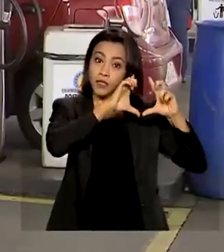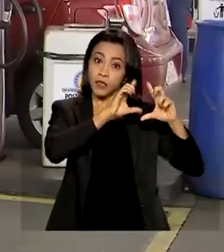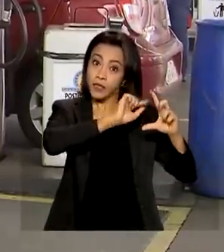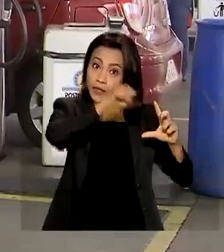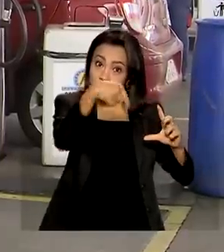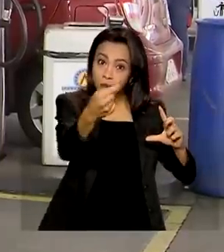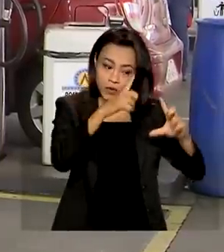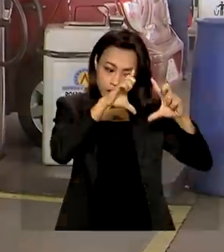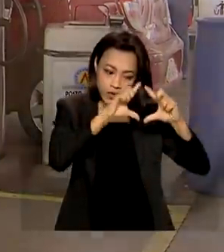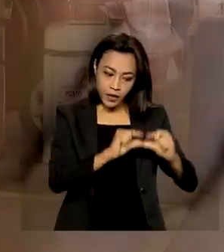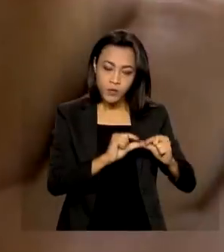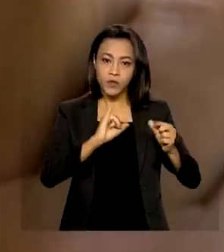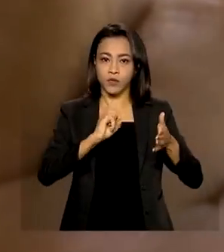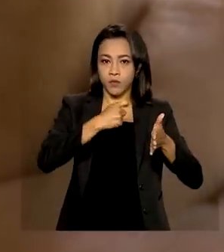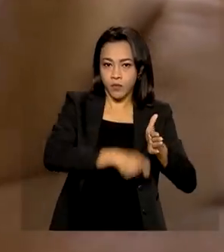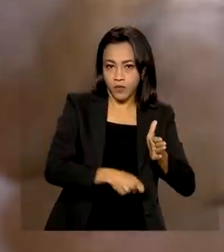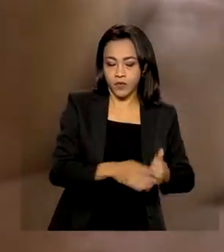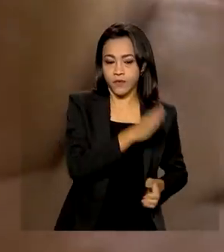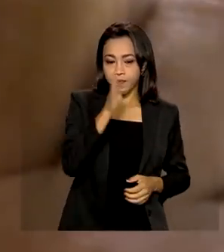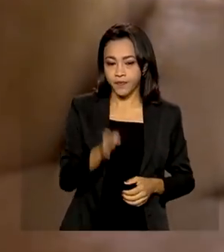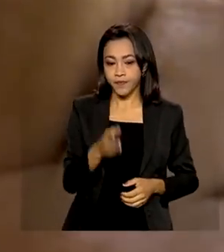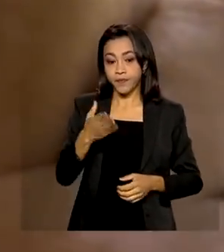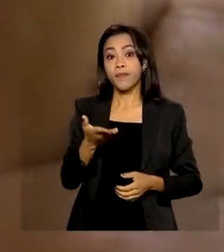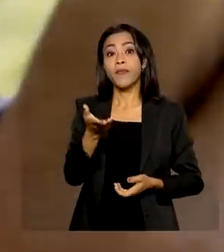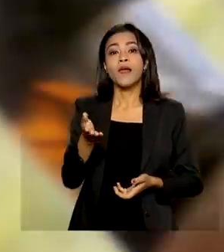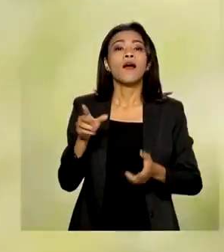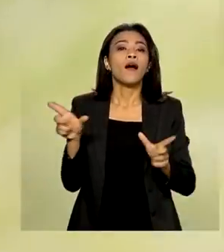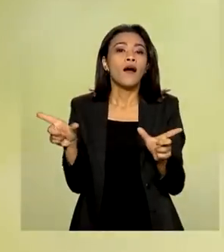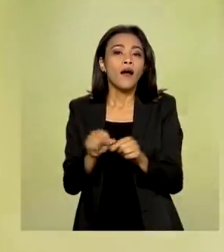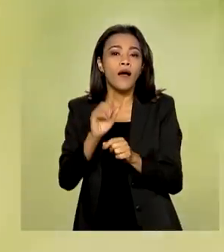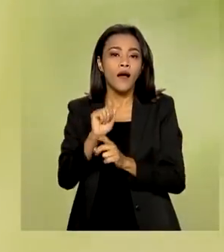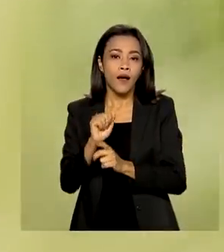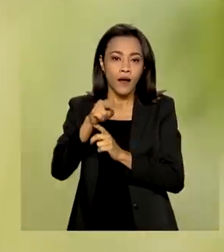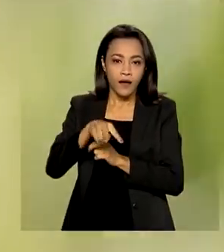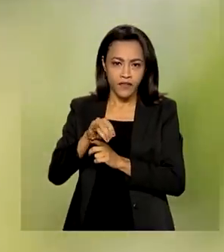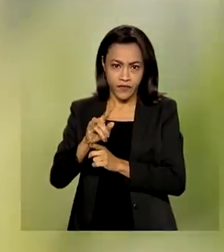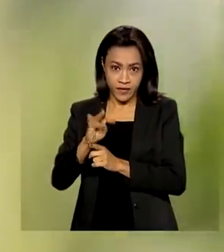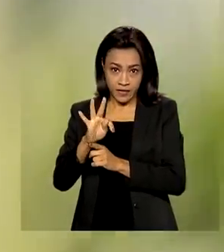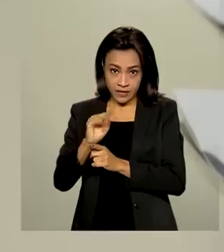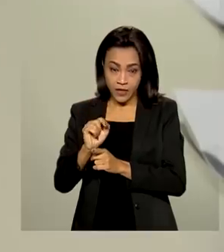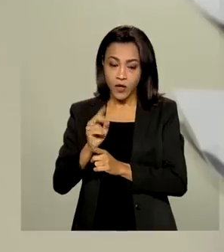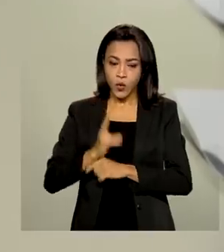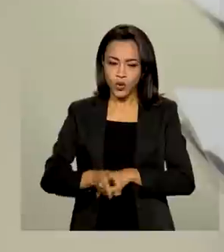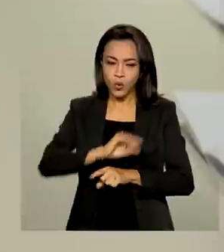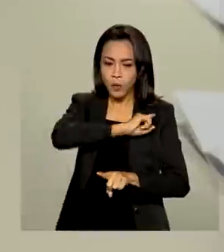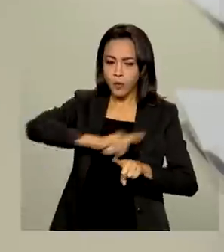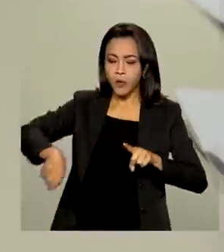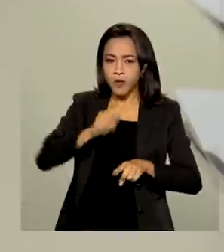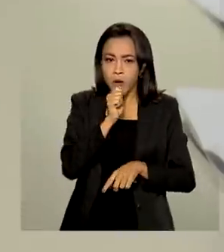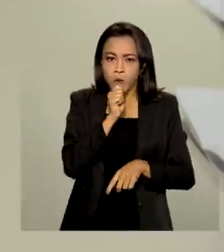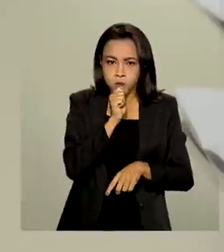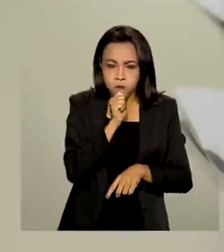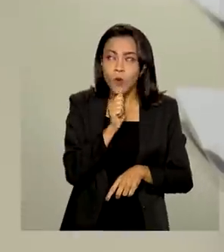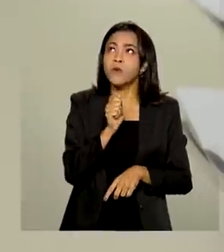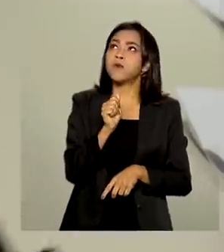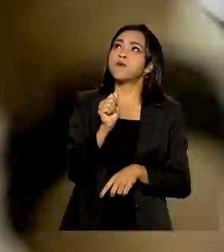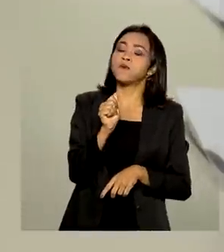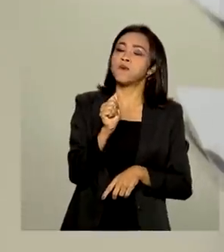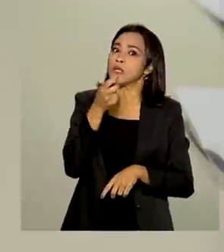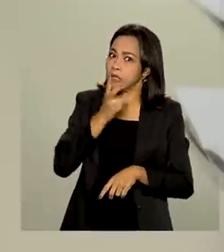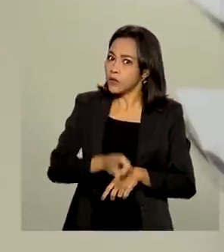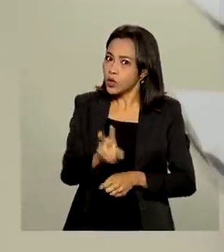de tributos. Anvisa mantém proibição do cigarro eletrônico no Brasil e defende aumento da